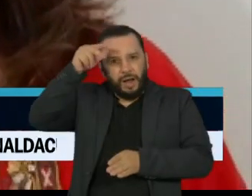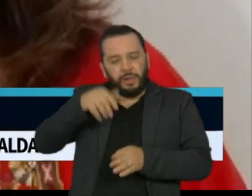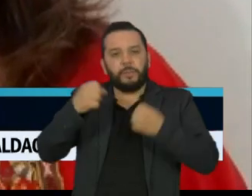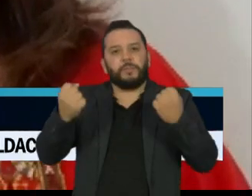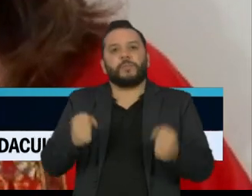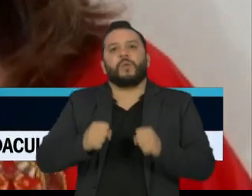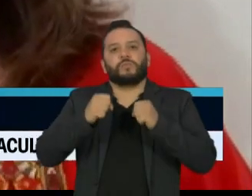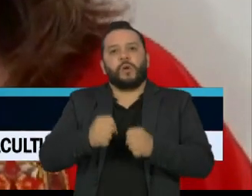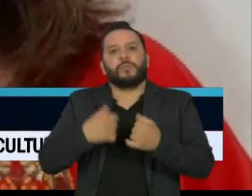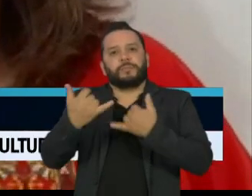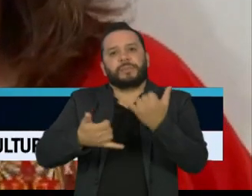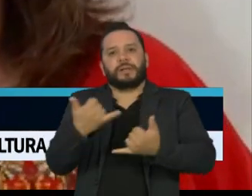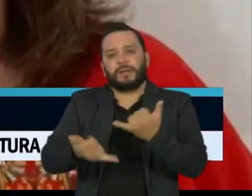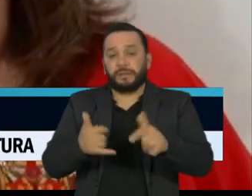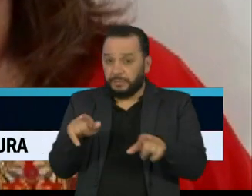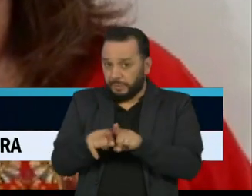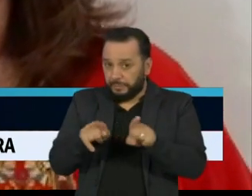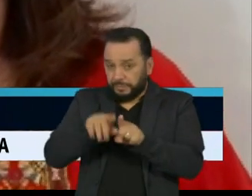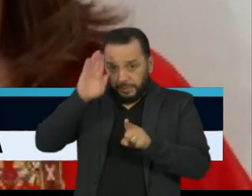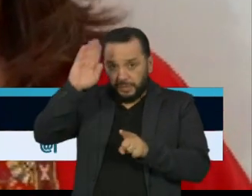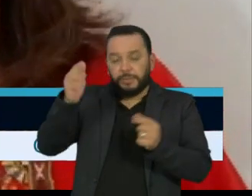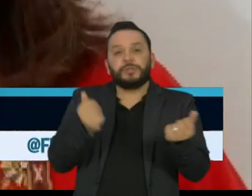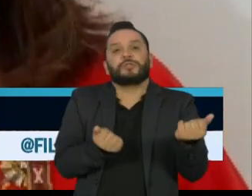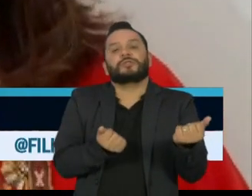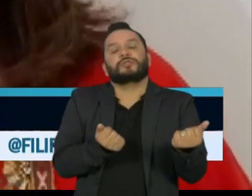Os jovens, principalmente os jovens, estão fazendo muitas noitadas.